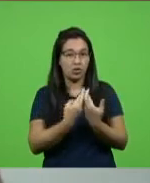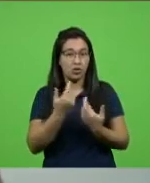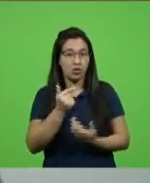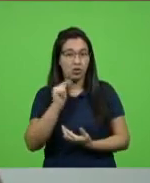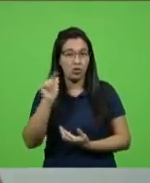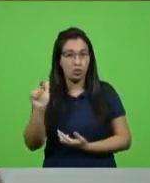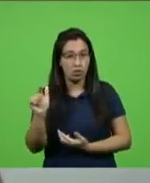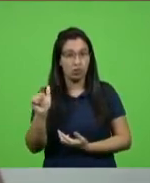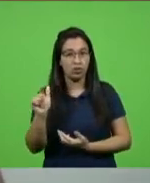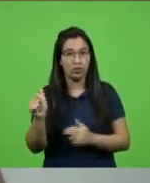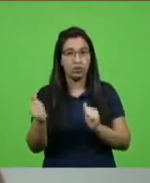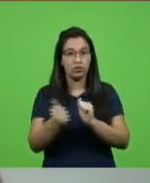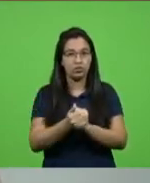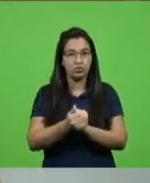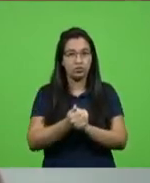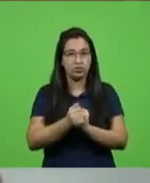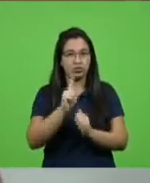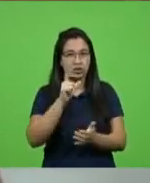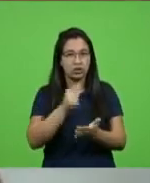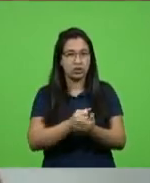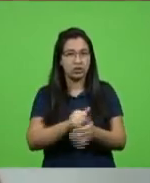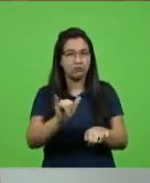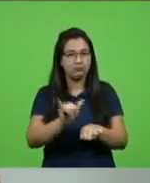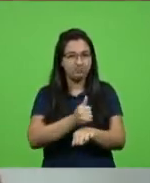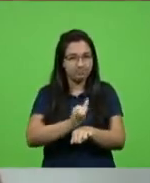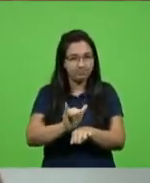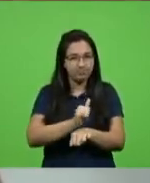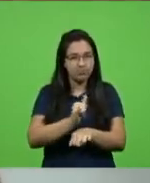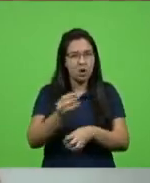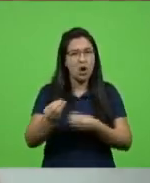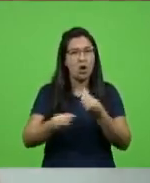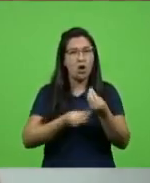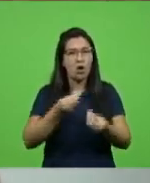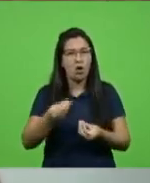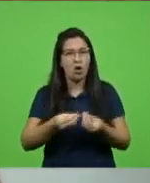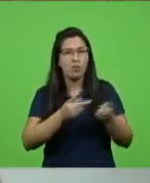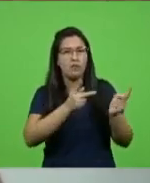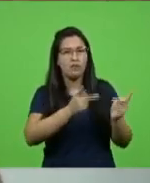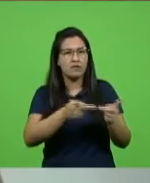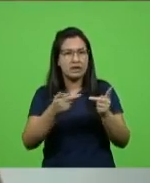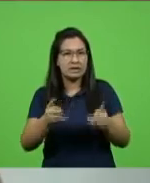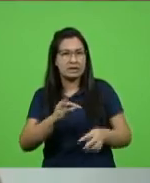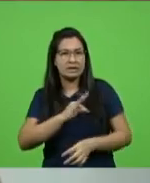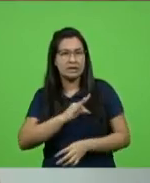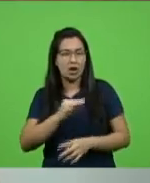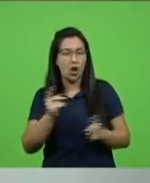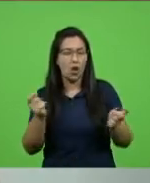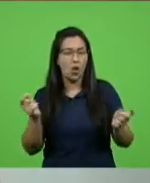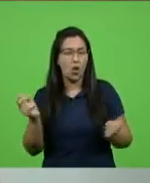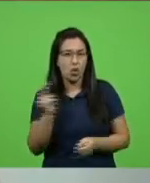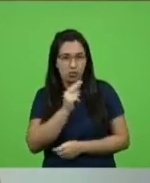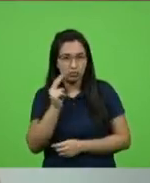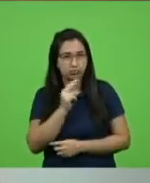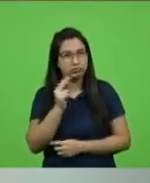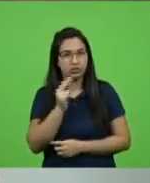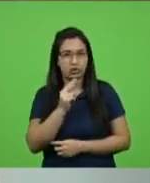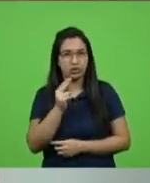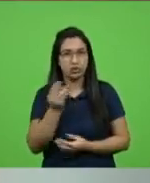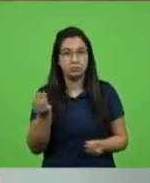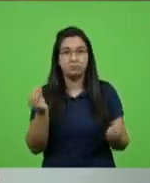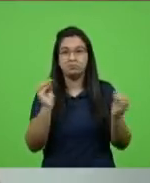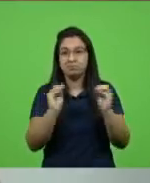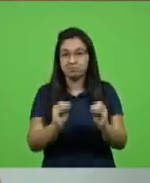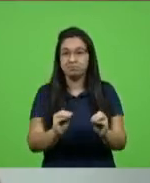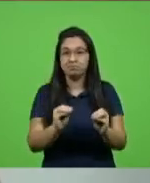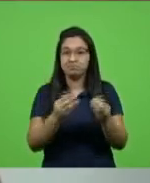definir uma estratégia vai determinar a visita técnica urgente e vai tentar aplicar ali a mesma